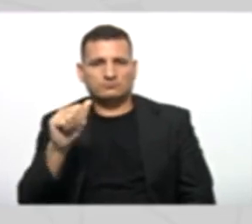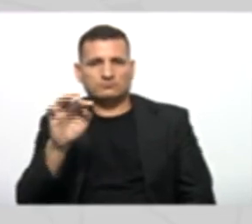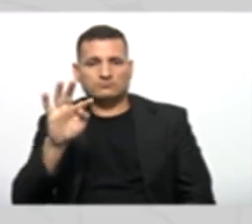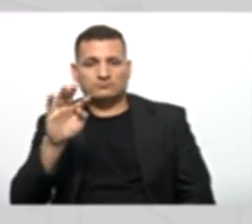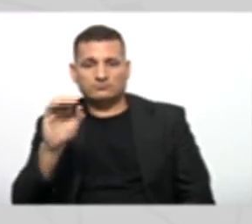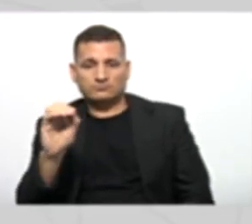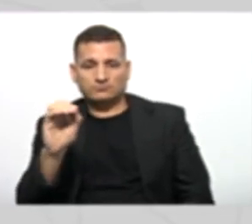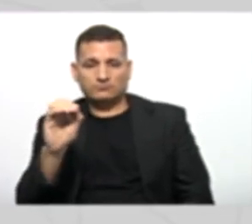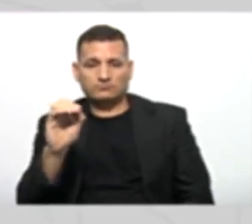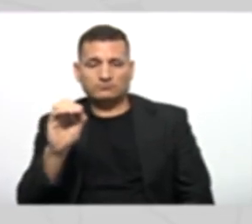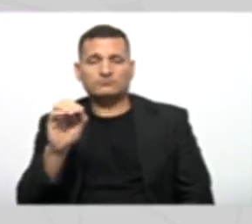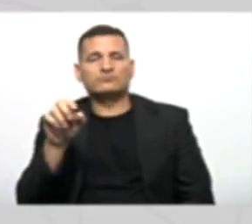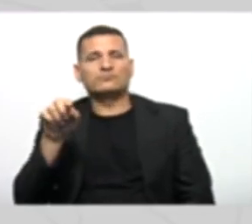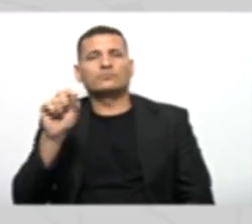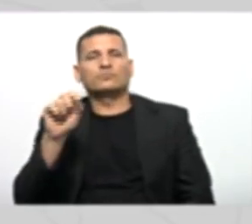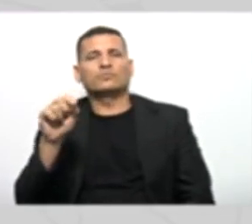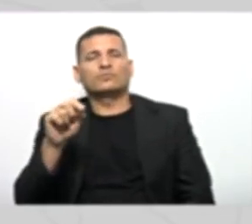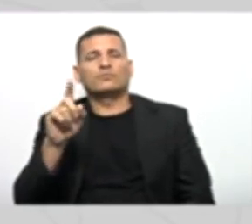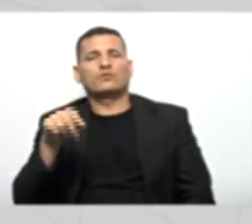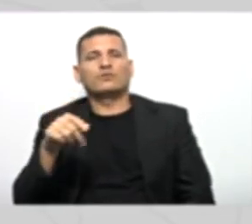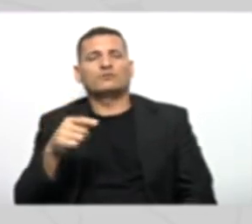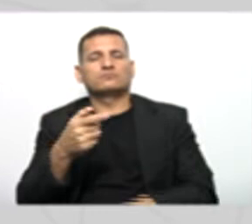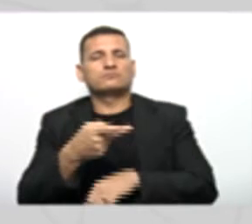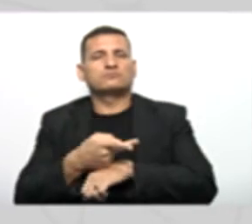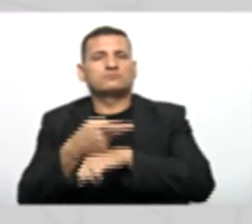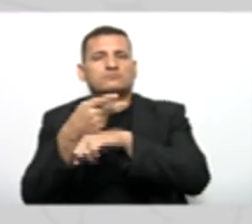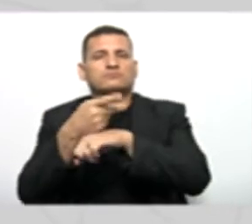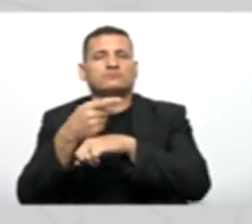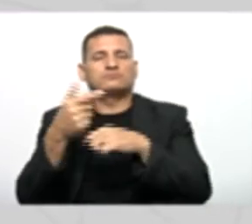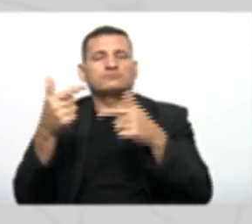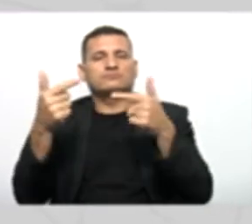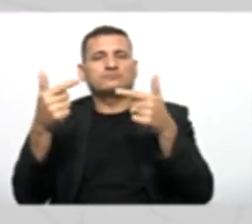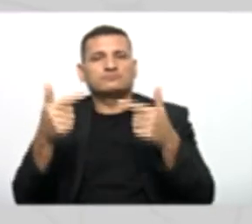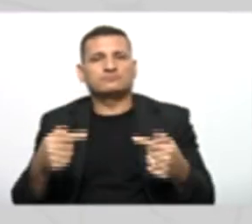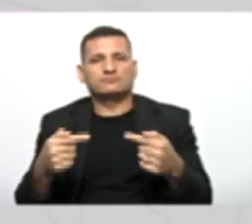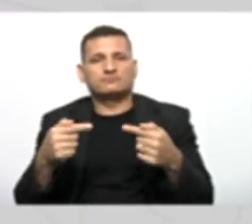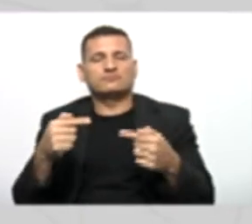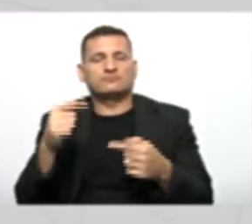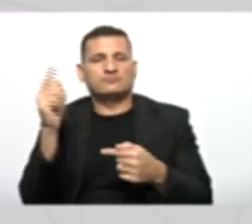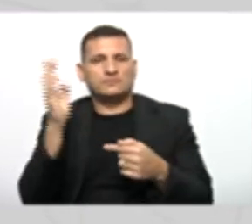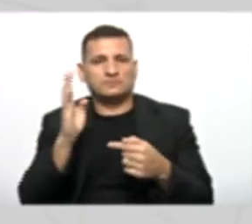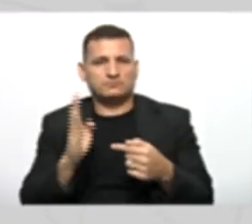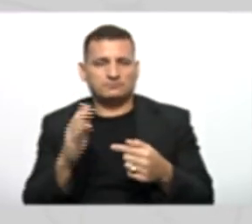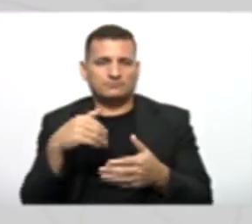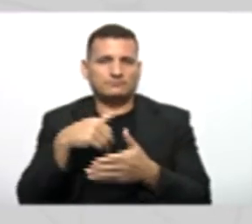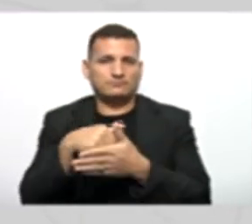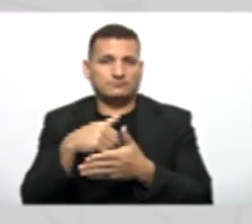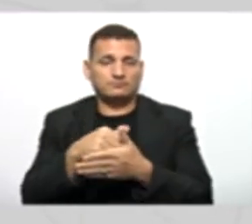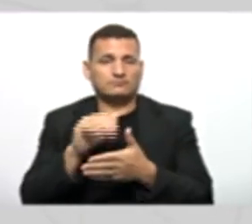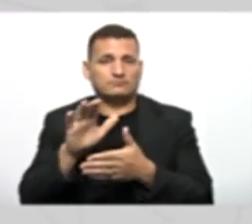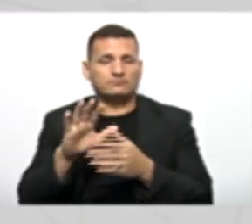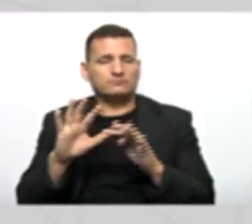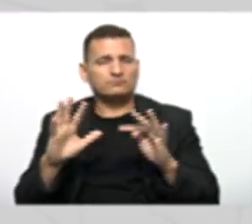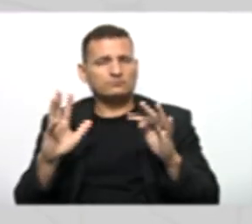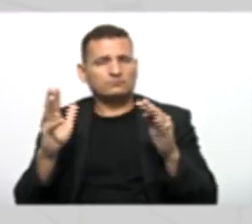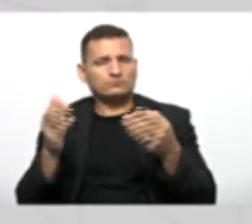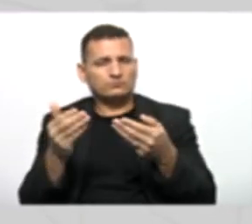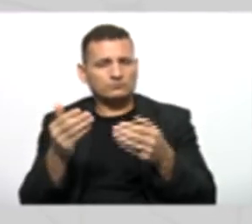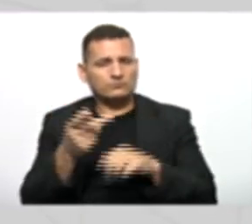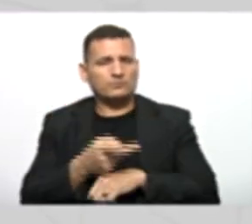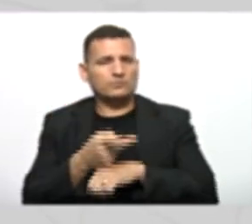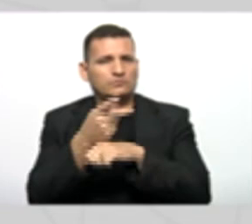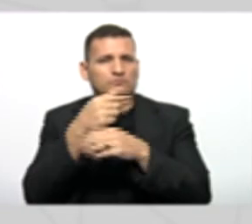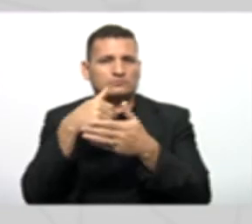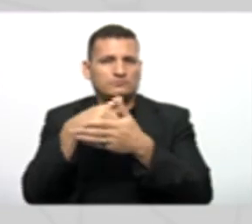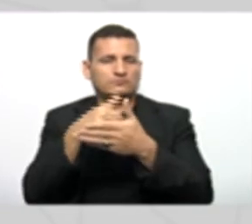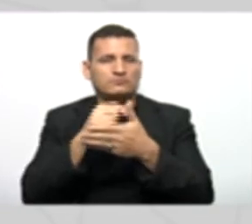jogando O campeonato Brasileiro De futebol Então Todo o campeonato Que for criado A partir dos objetos Originados